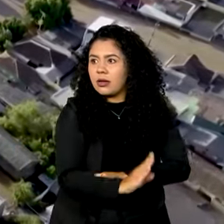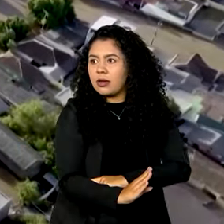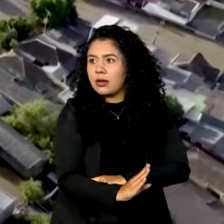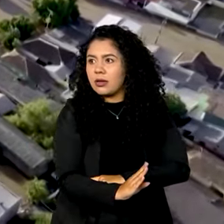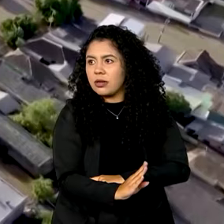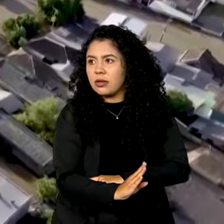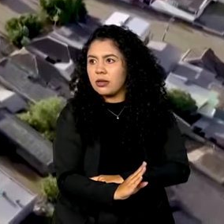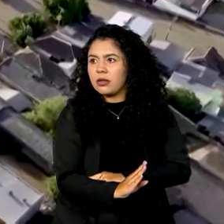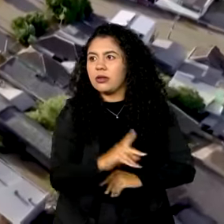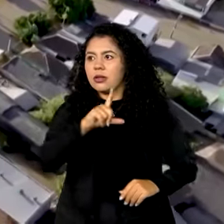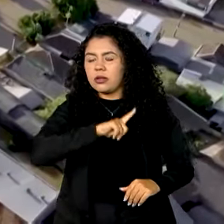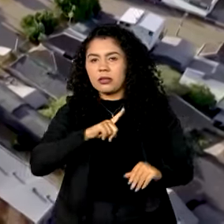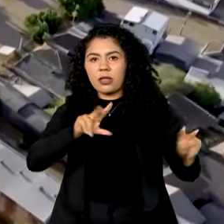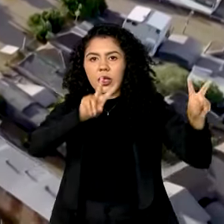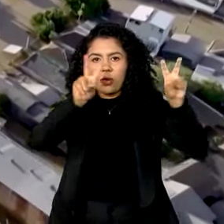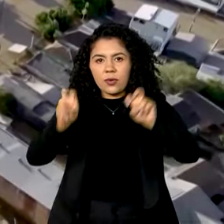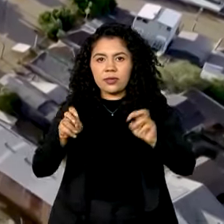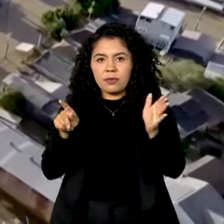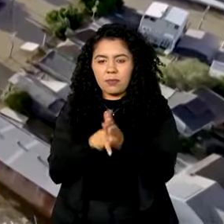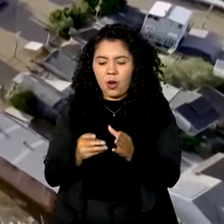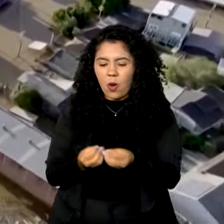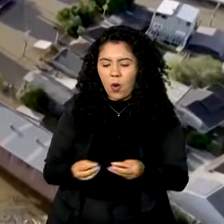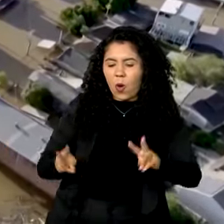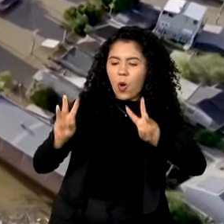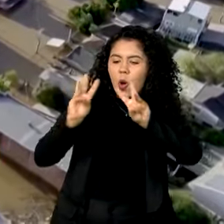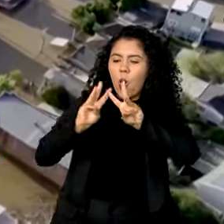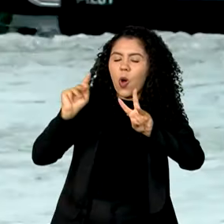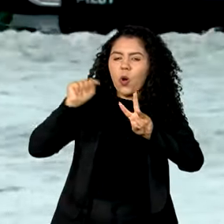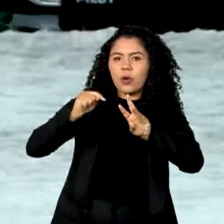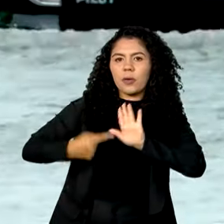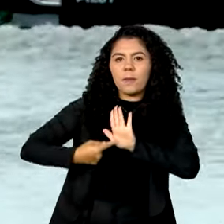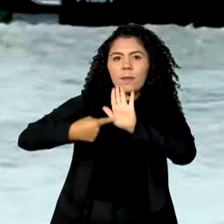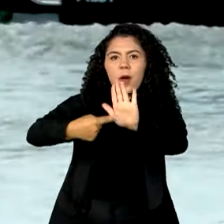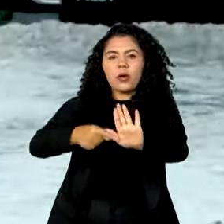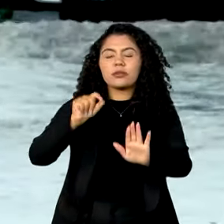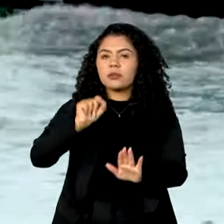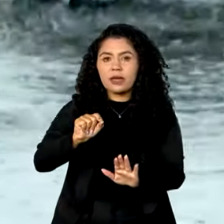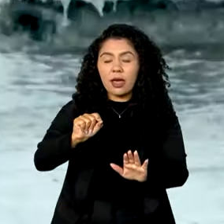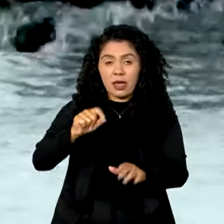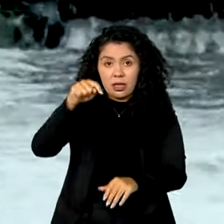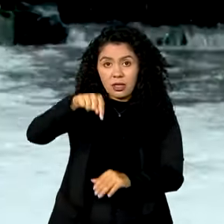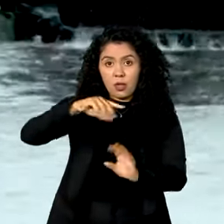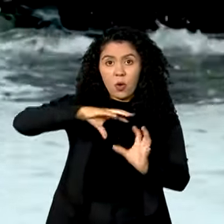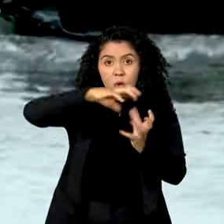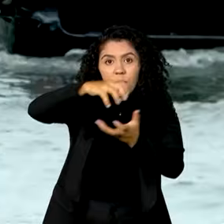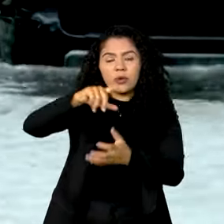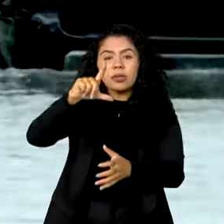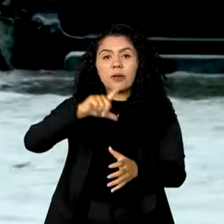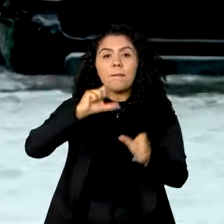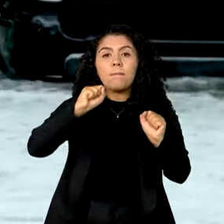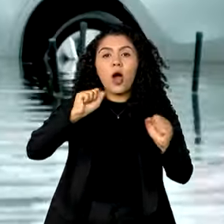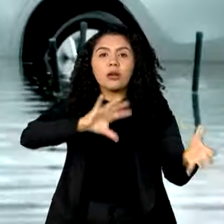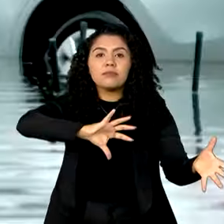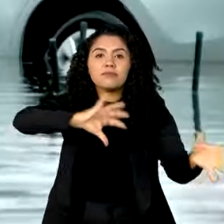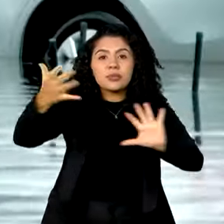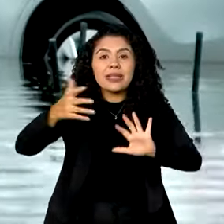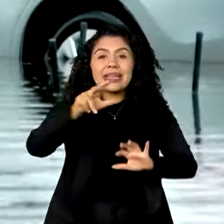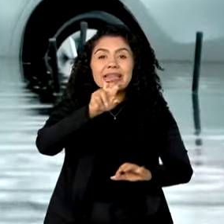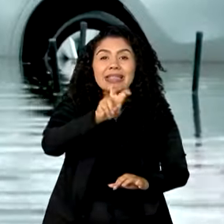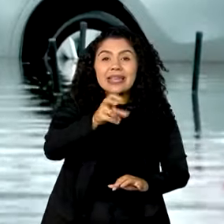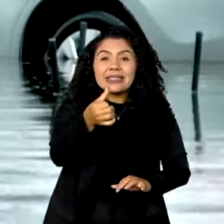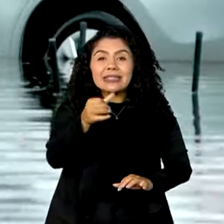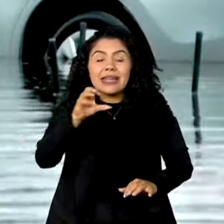Projeções da ONU indicam que o mundo enfrentará cerca de 560 desastres por ano. E para